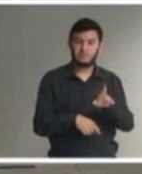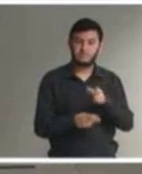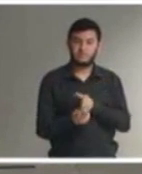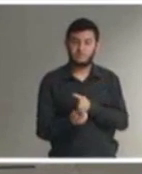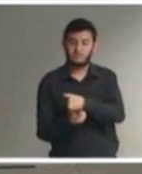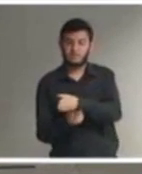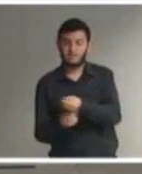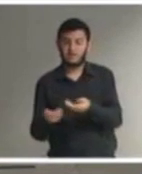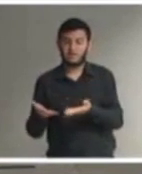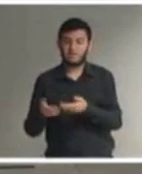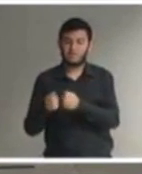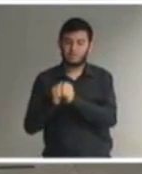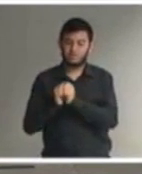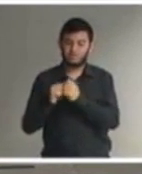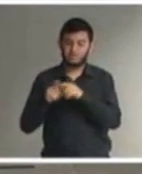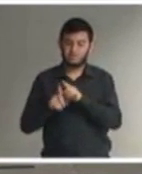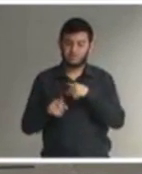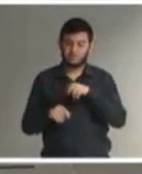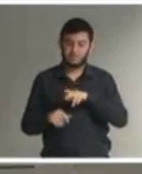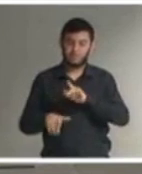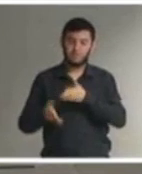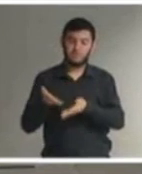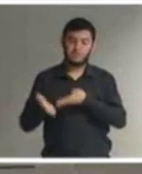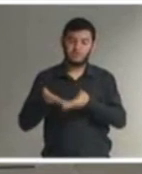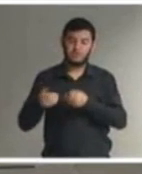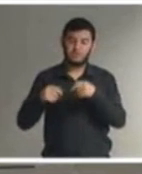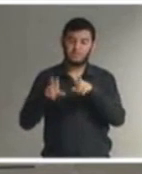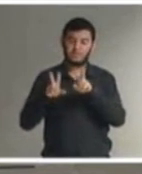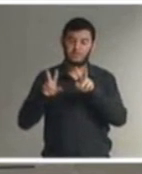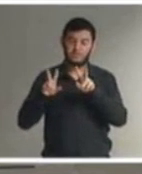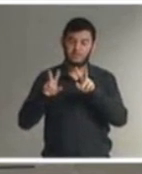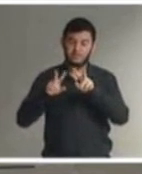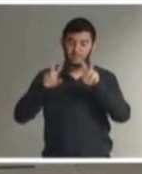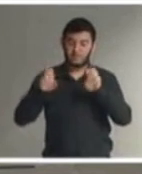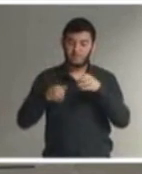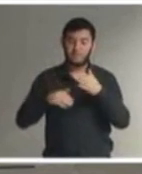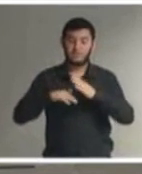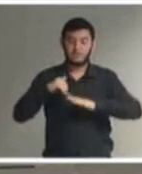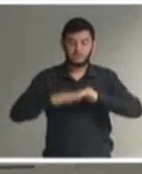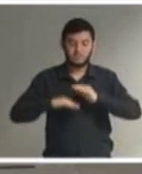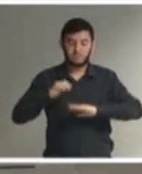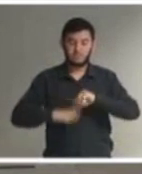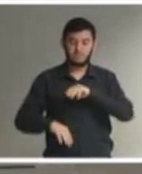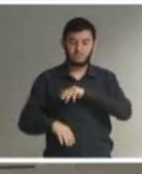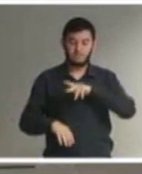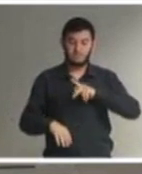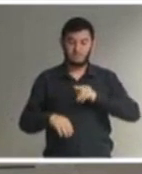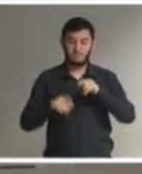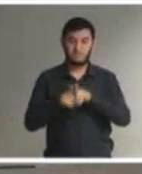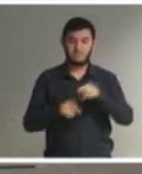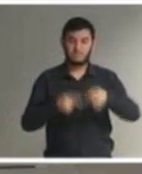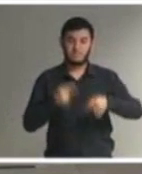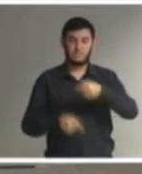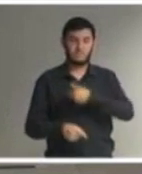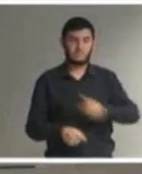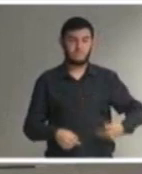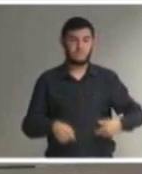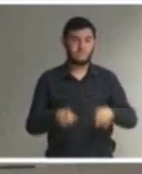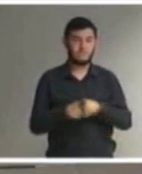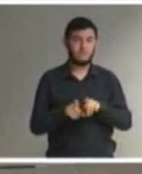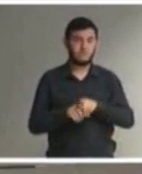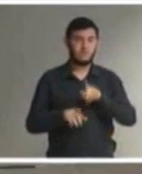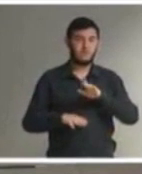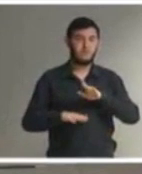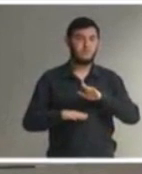tratar um pouquinho das estratégias de atuação do ministério público brasileiro na implementação de políticas públicas da educação inclusiva bem